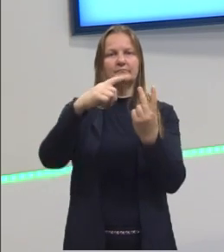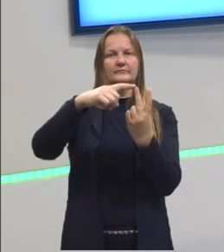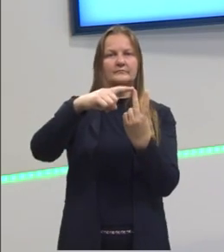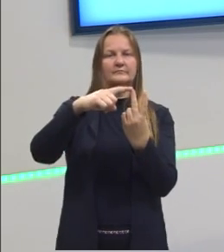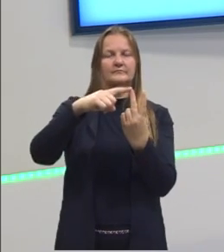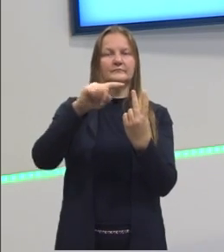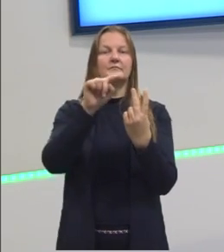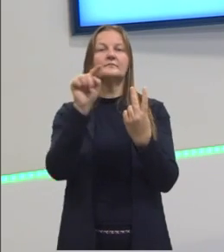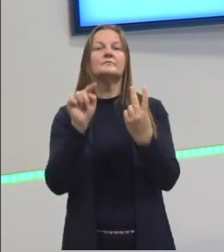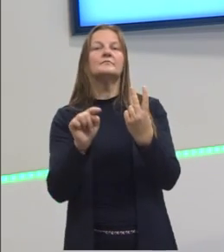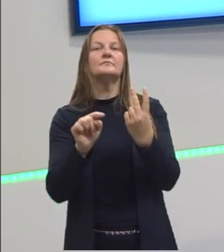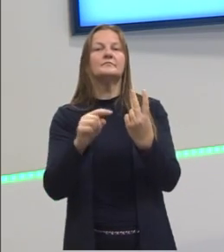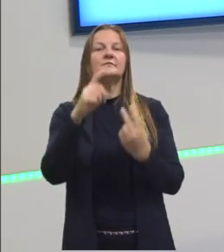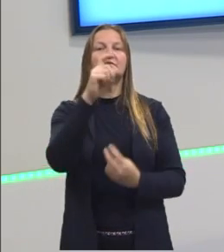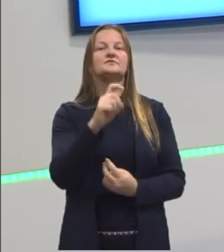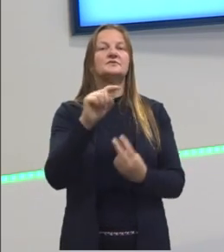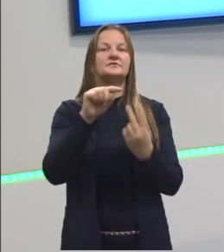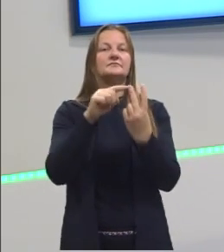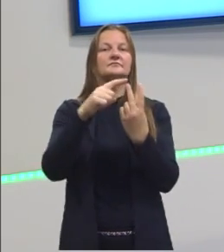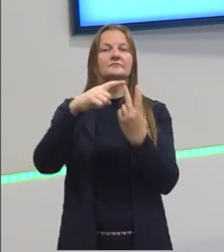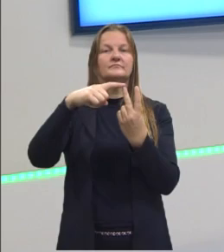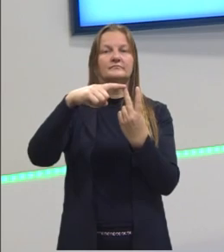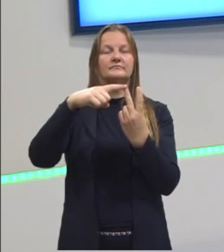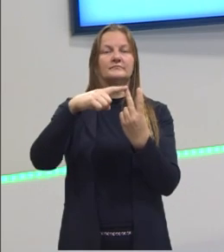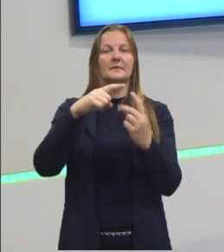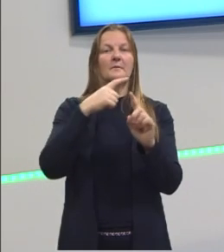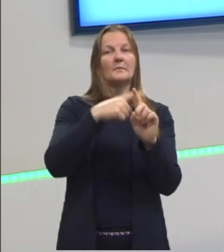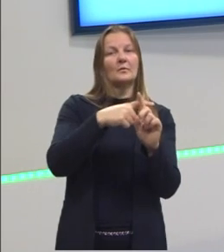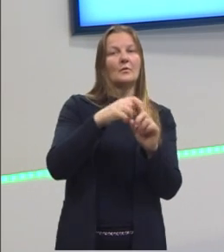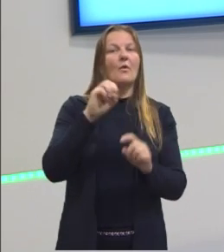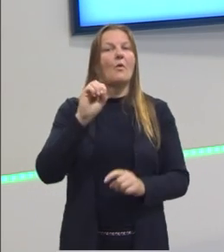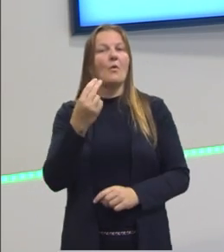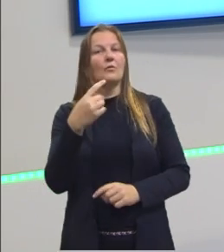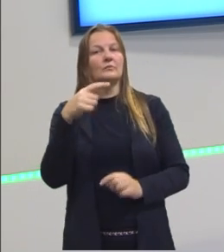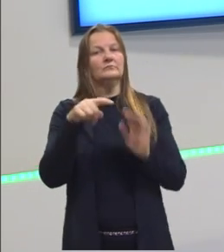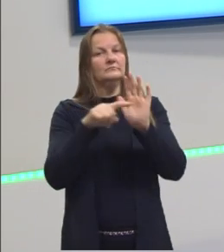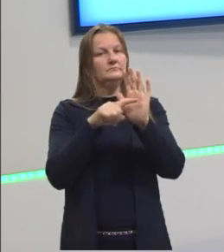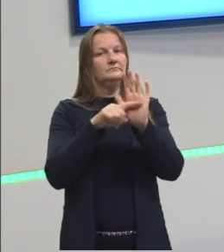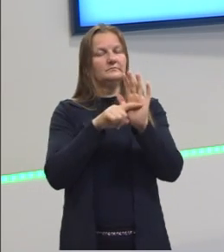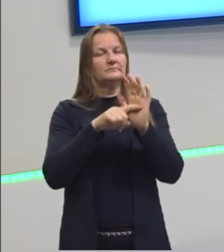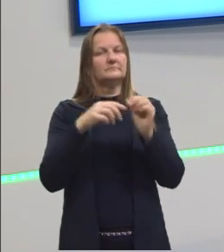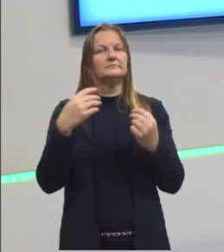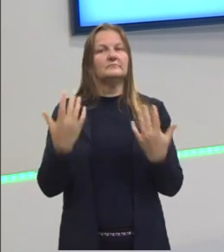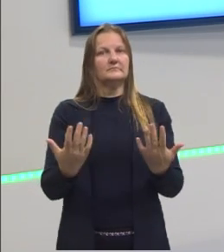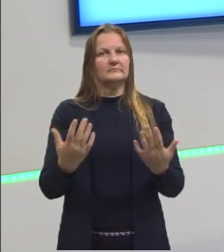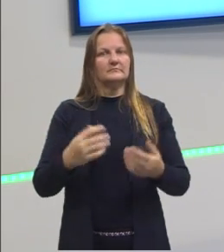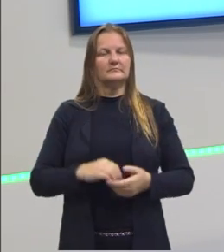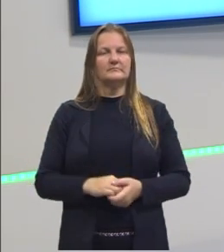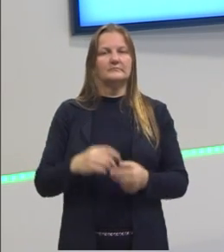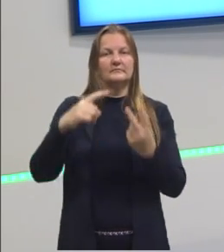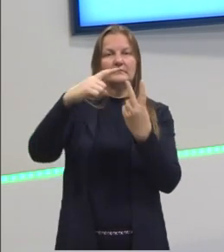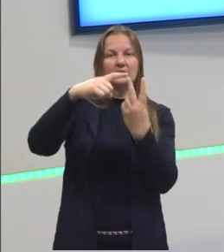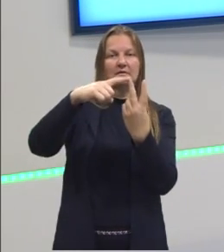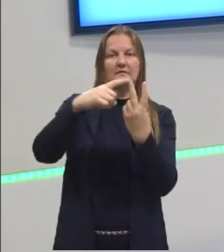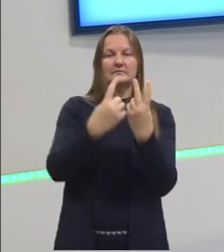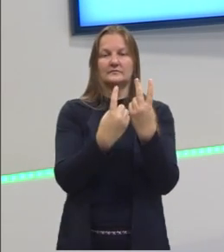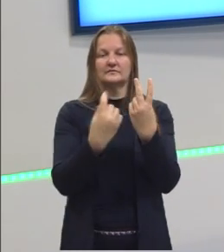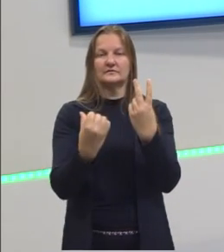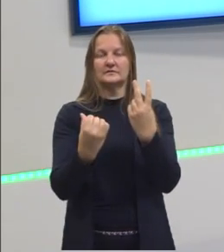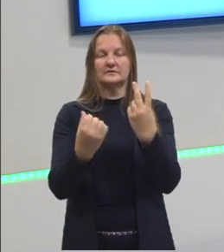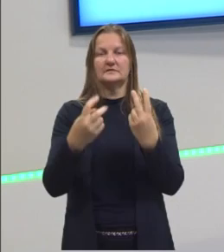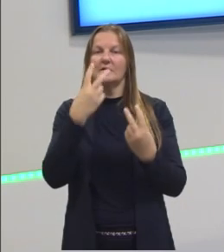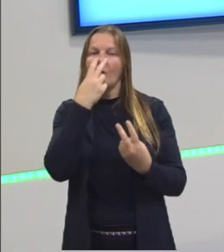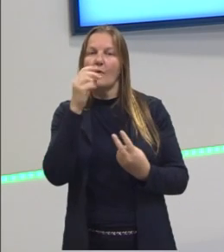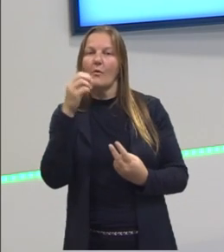incógnita essa incógnita pode ser positiva ou negativa A gente sabe que a raiz de 16 é